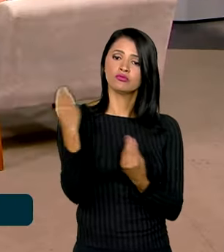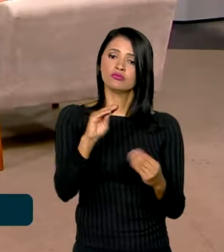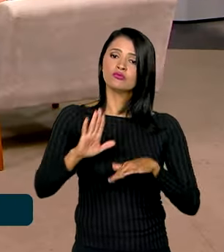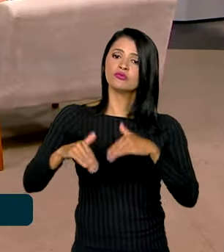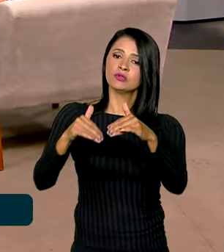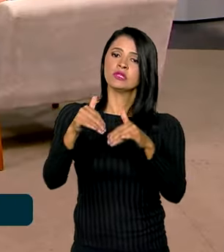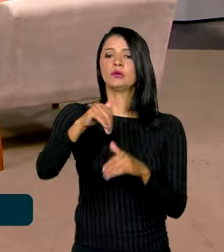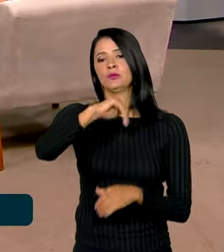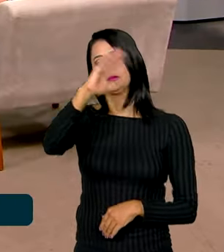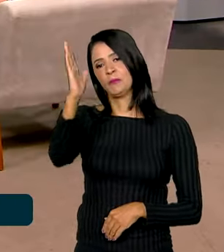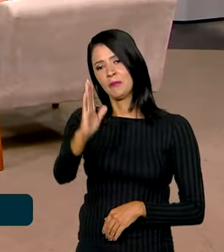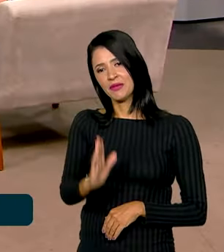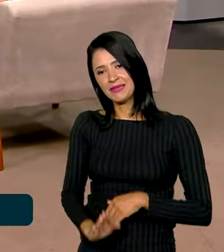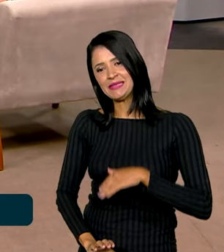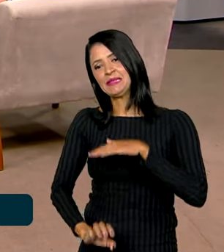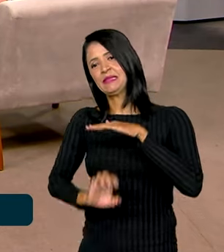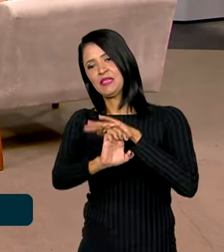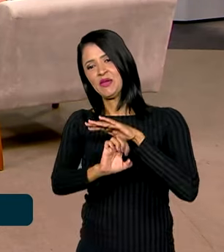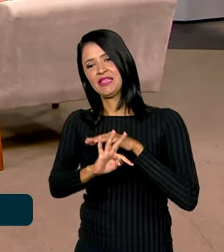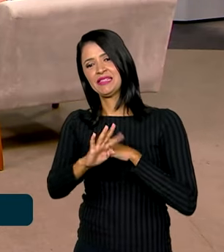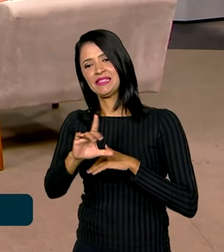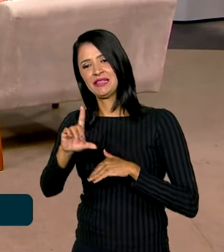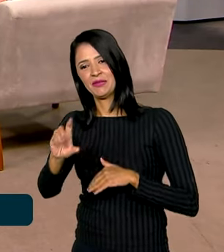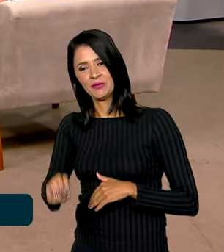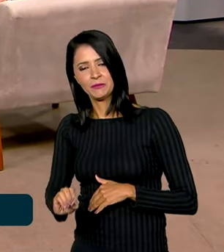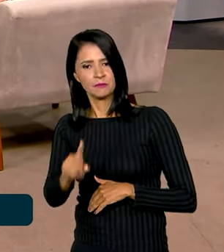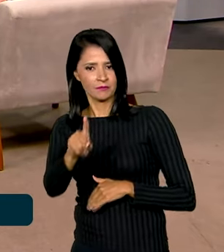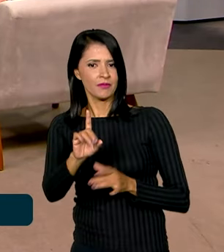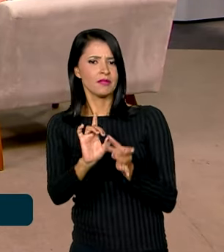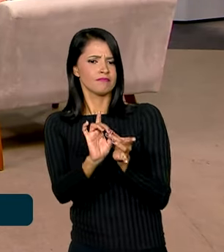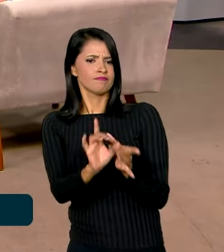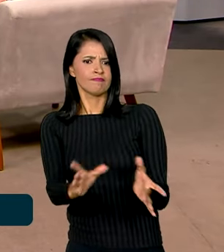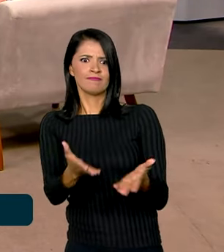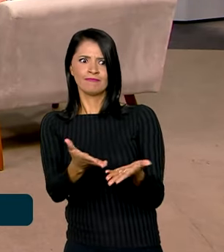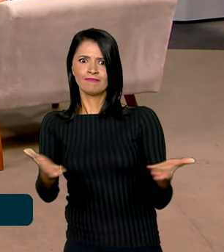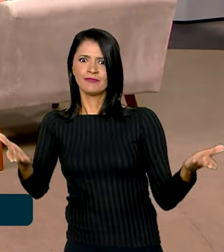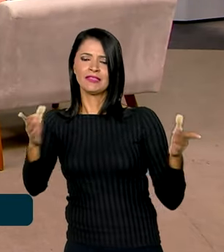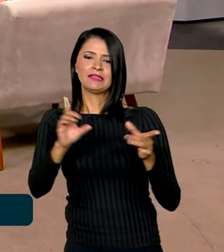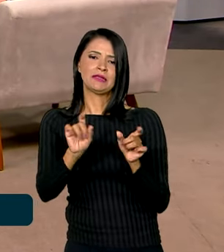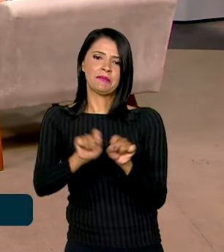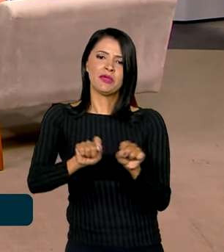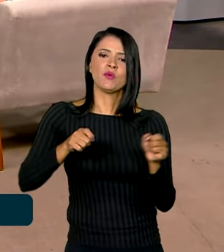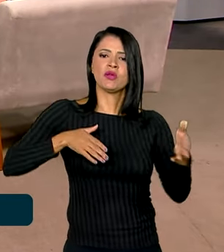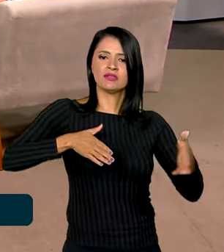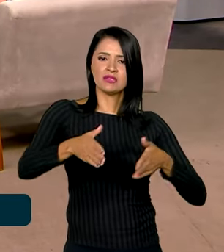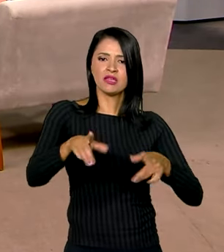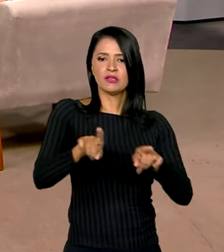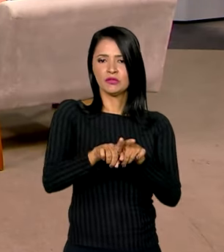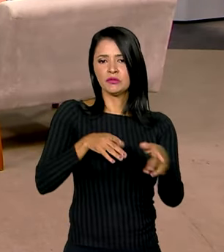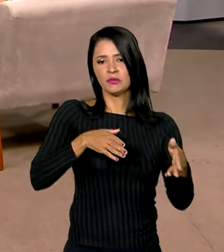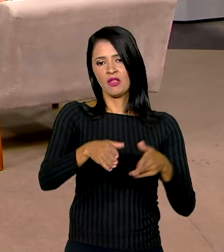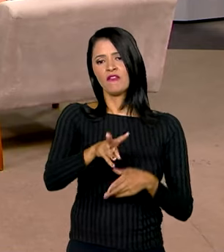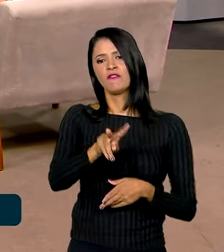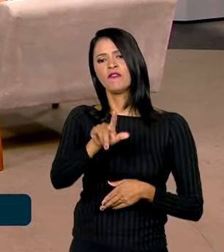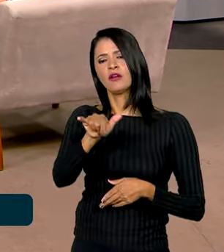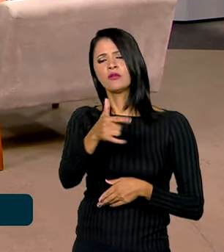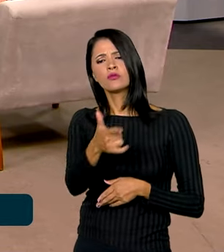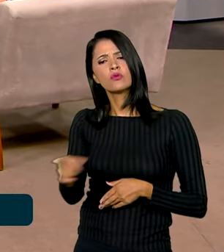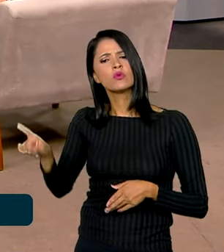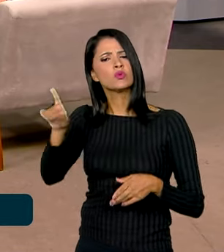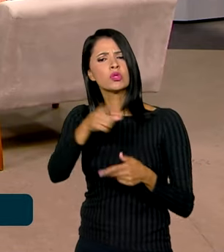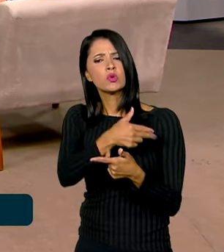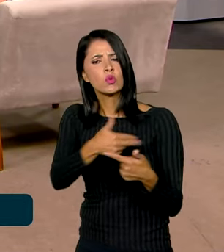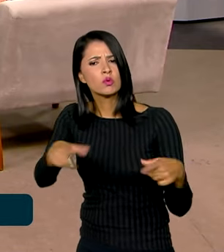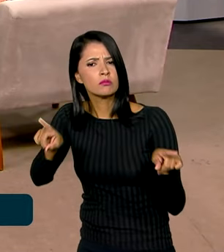estado brasileiro. E democratiza o acesso a essas vagas. Sem dúvida. Agora, uma outra questão prática, ministra, esse